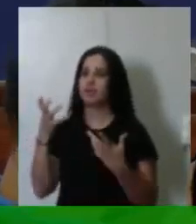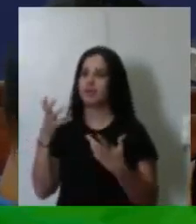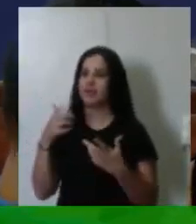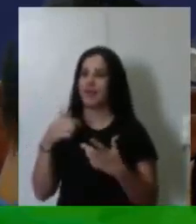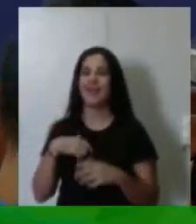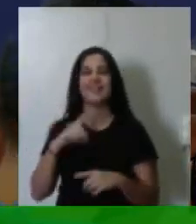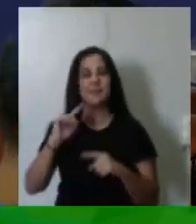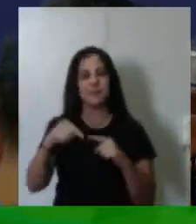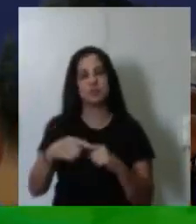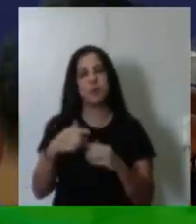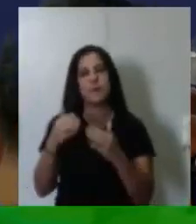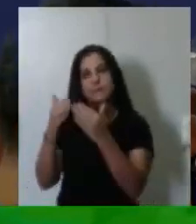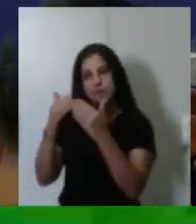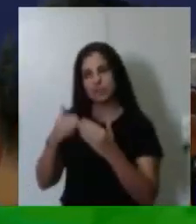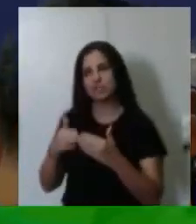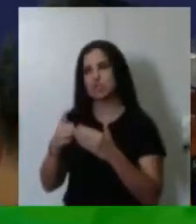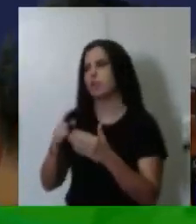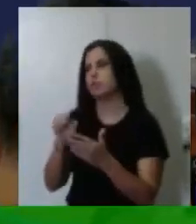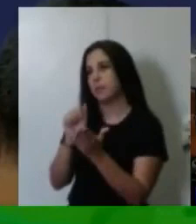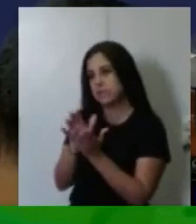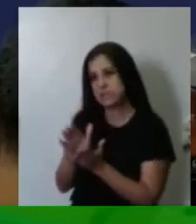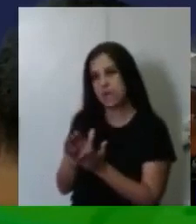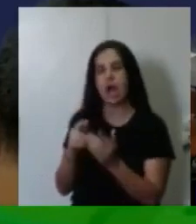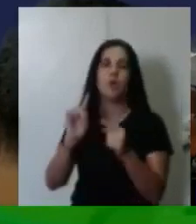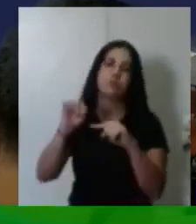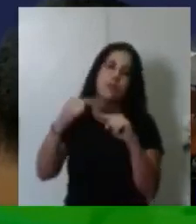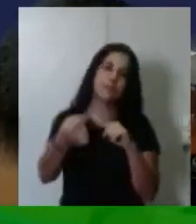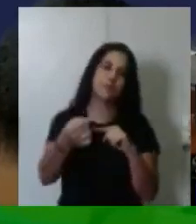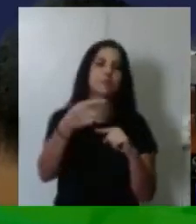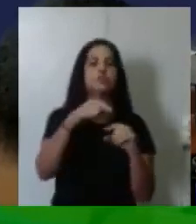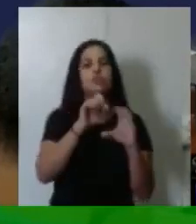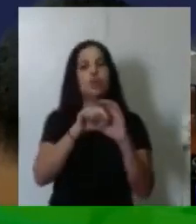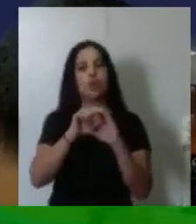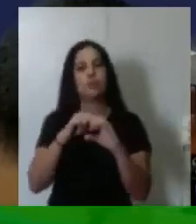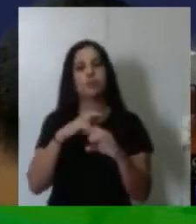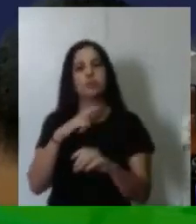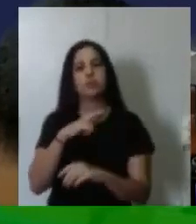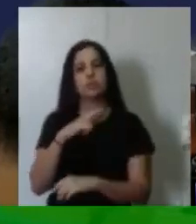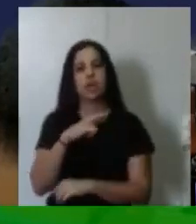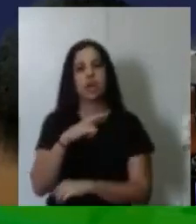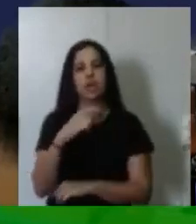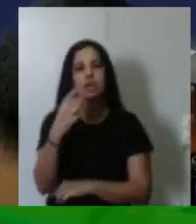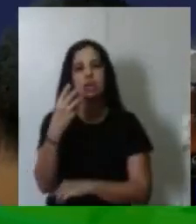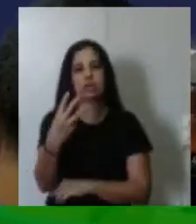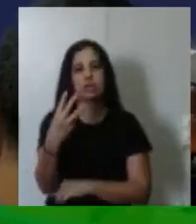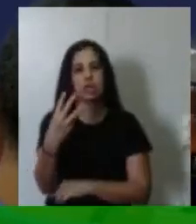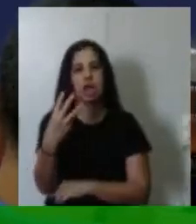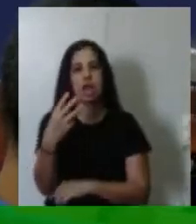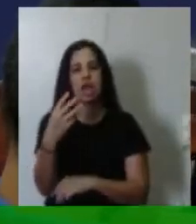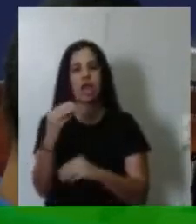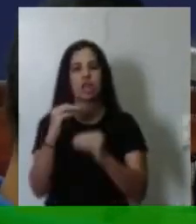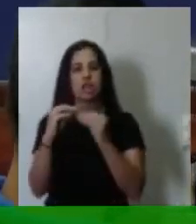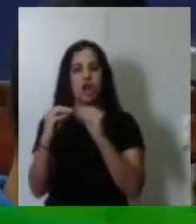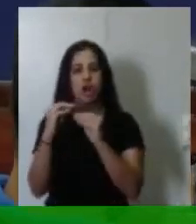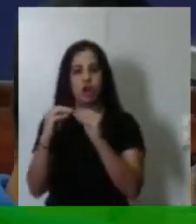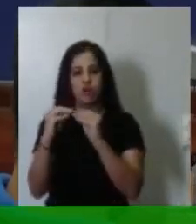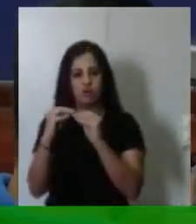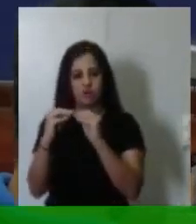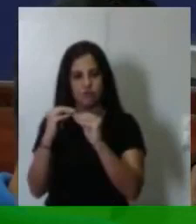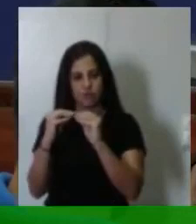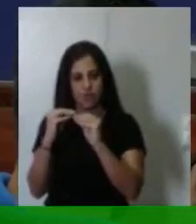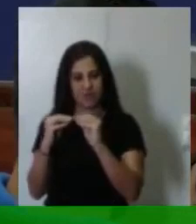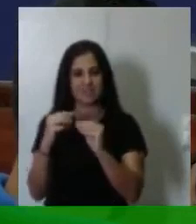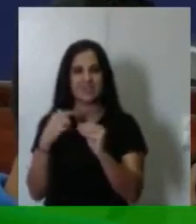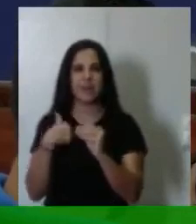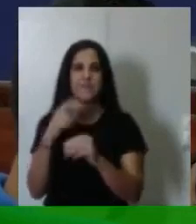depois, eu estava dentro da Rede Globo de televisão. Tem três novelas com o meu nome rodando o mundo. Maria Maria, o Astro e a